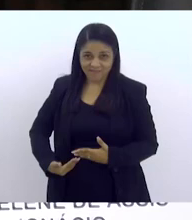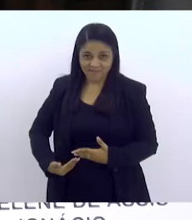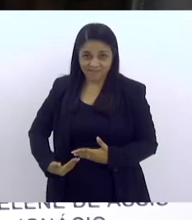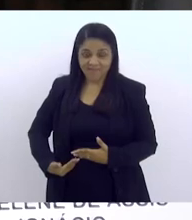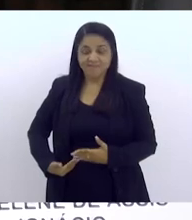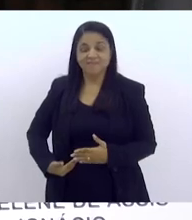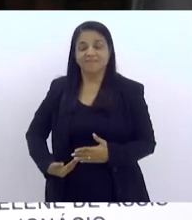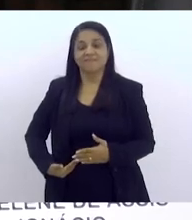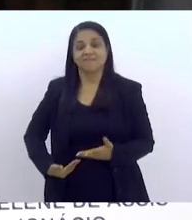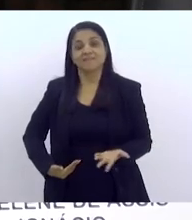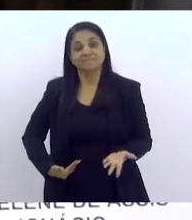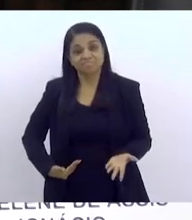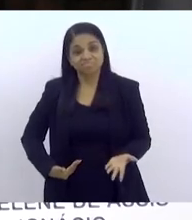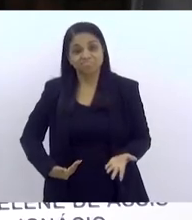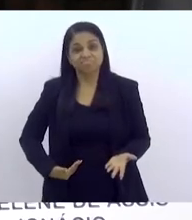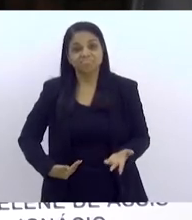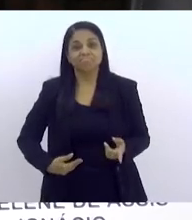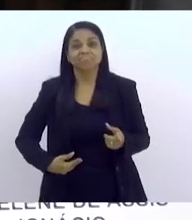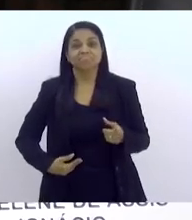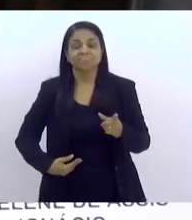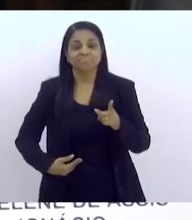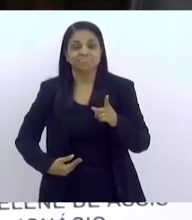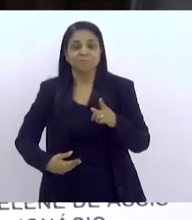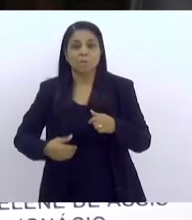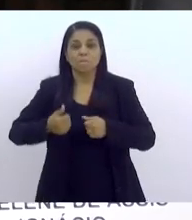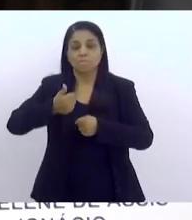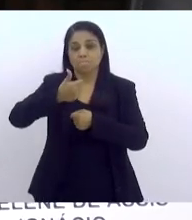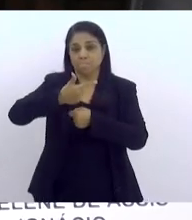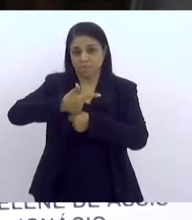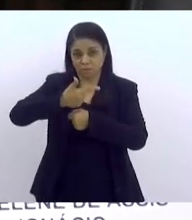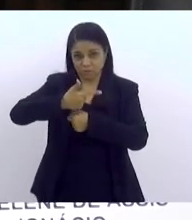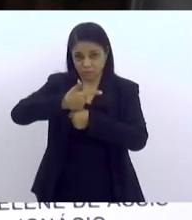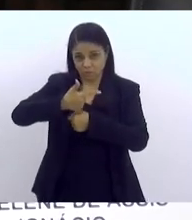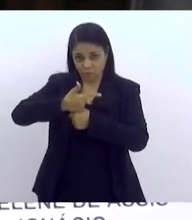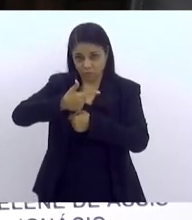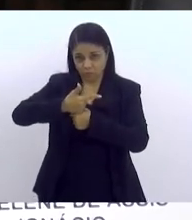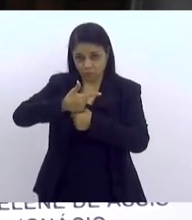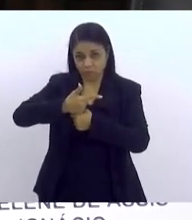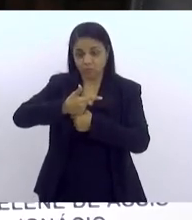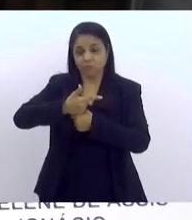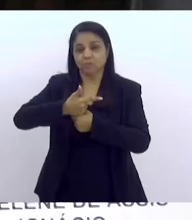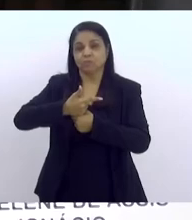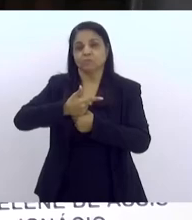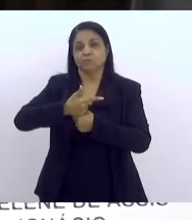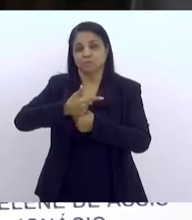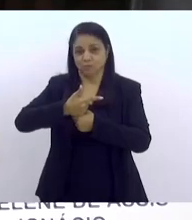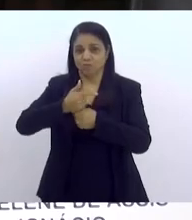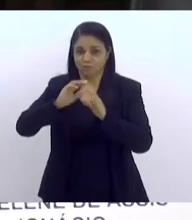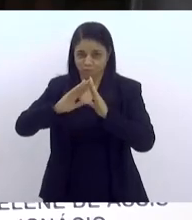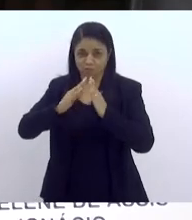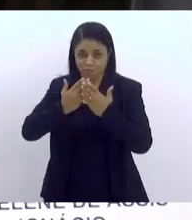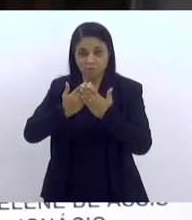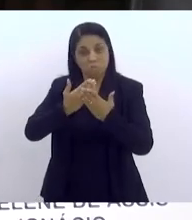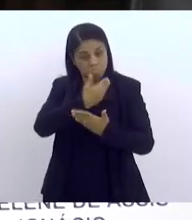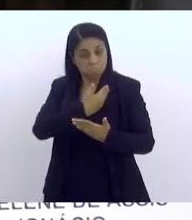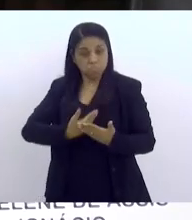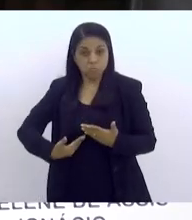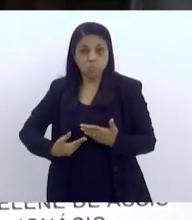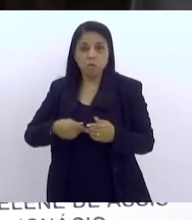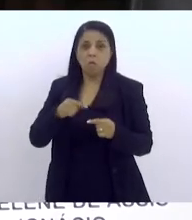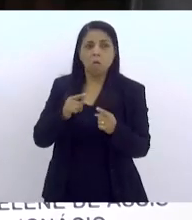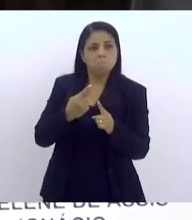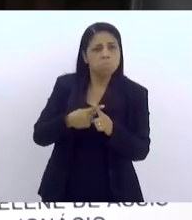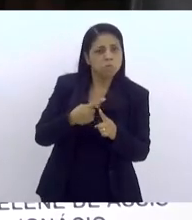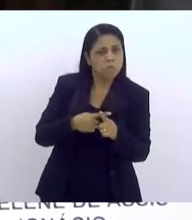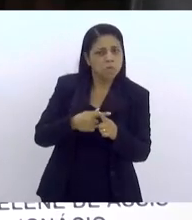temos aí as escolas, o Pedro II, por exemplo, que também é uma escola pública, mas por que a gente